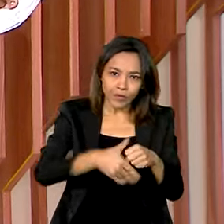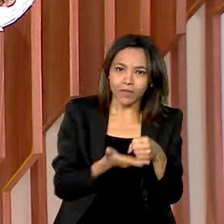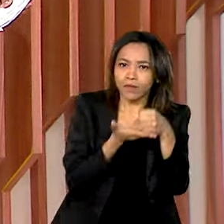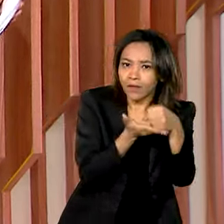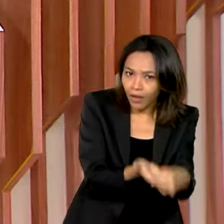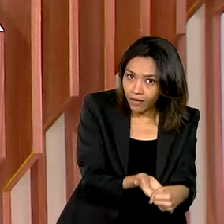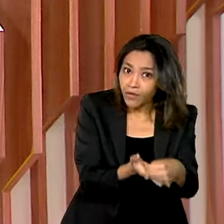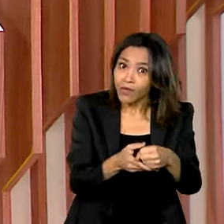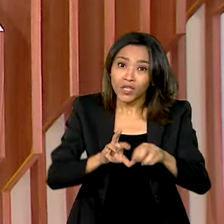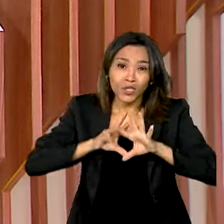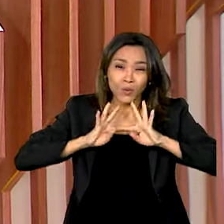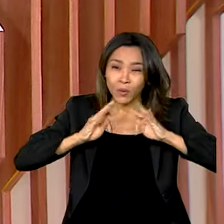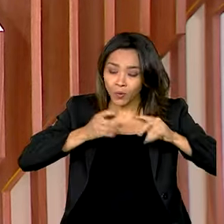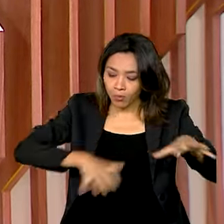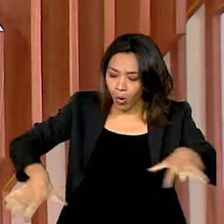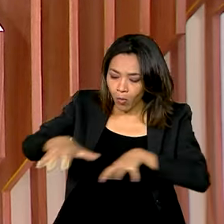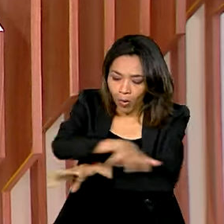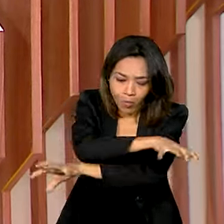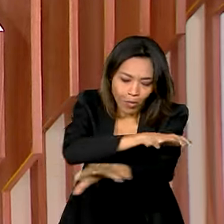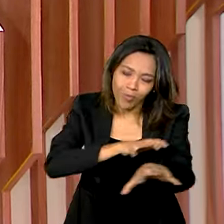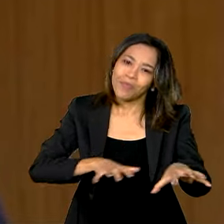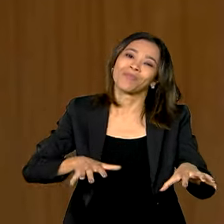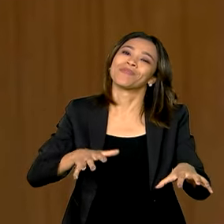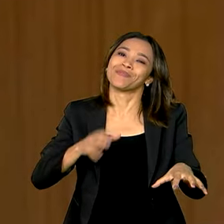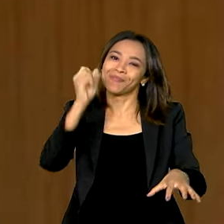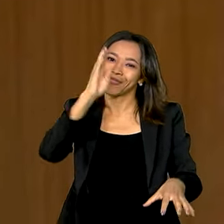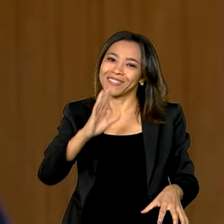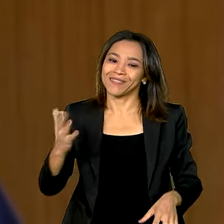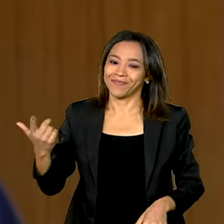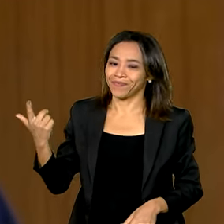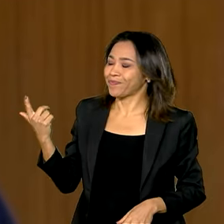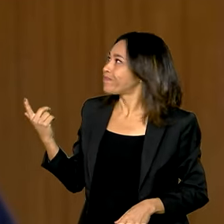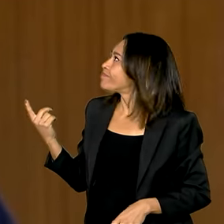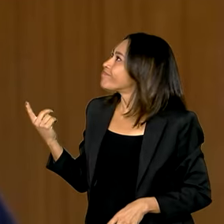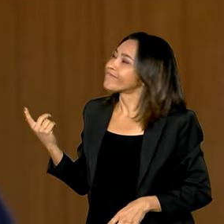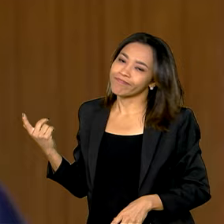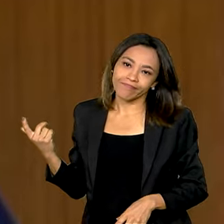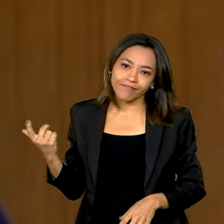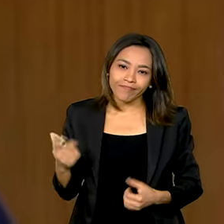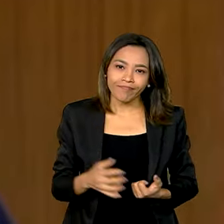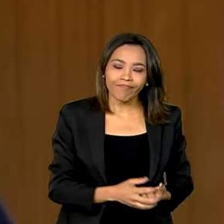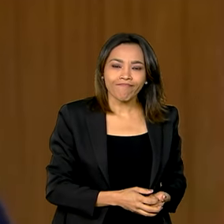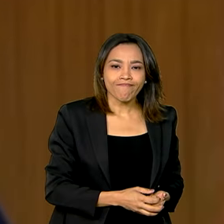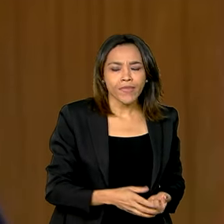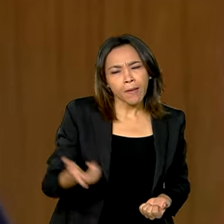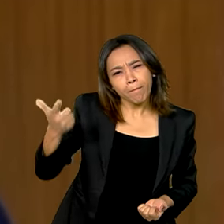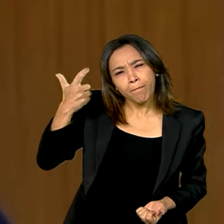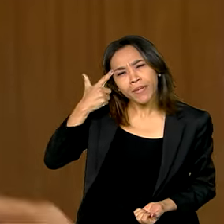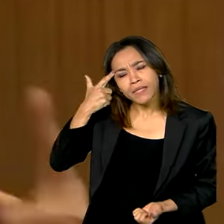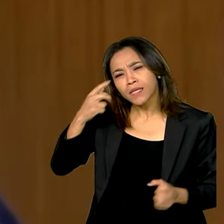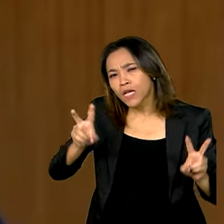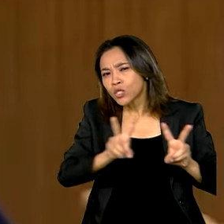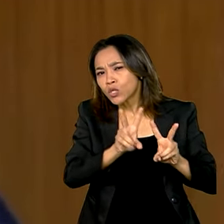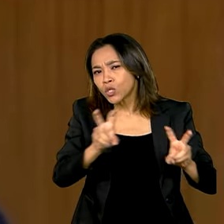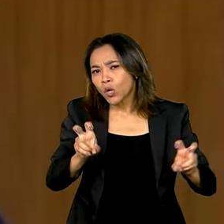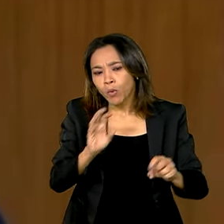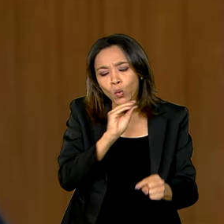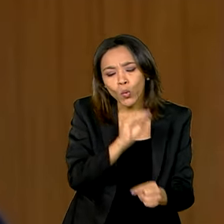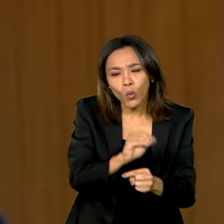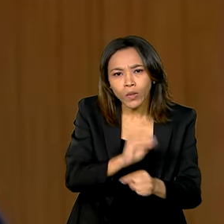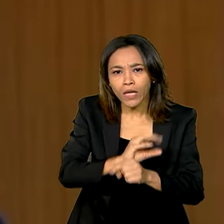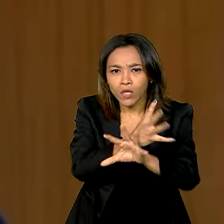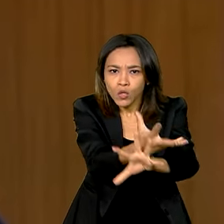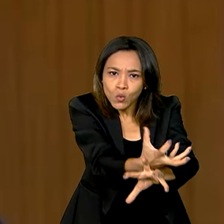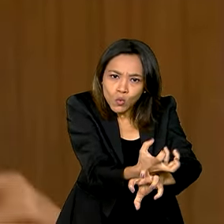todos os biomas, não apenas da Amazônia. Pensar a proteção da Caatinga é combater